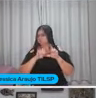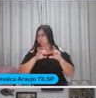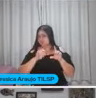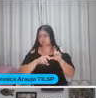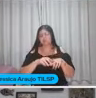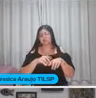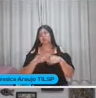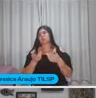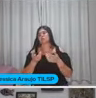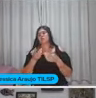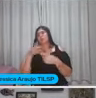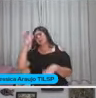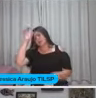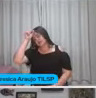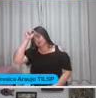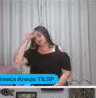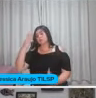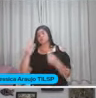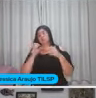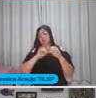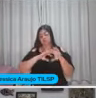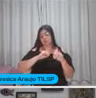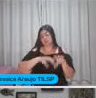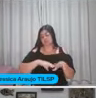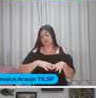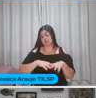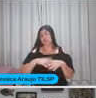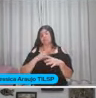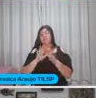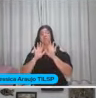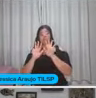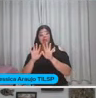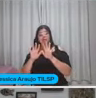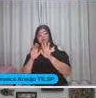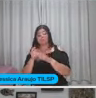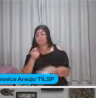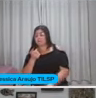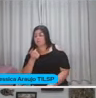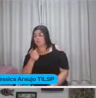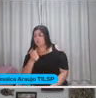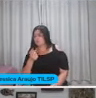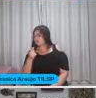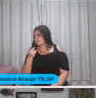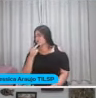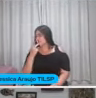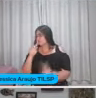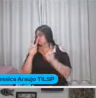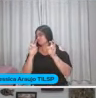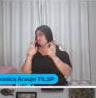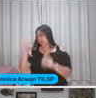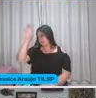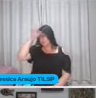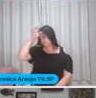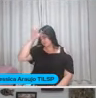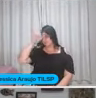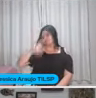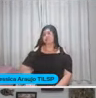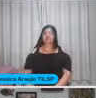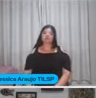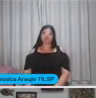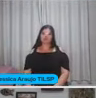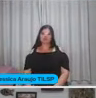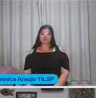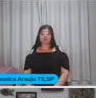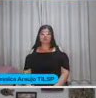aprendemos muito Sobre ensino E, às vezes, pouco Sobre aprendizagem E aí que tá,